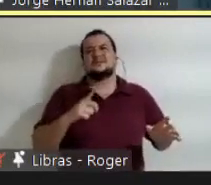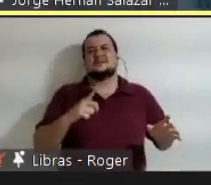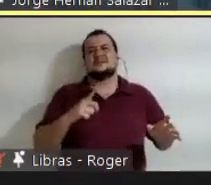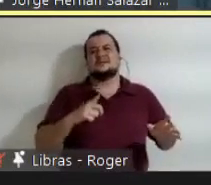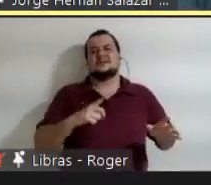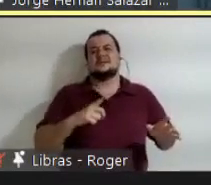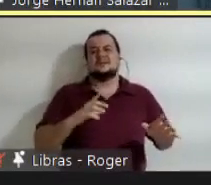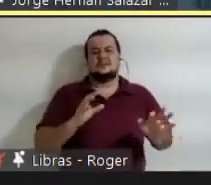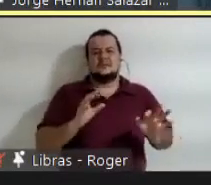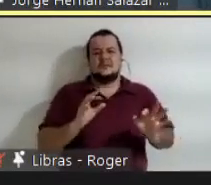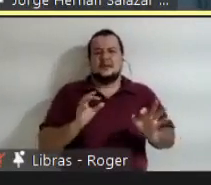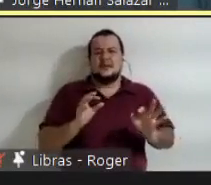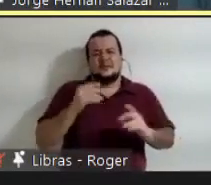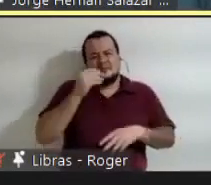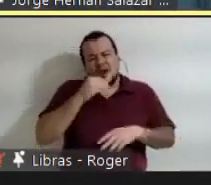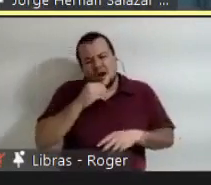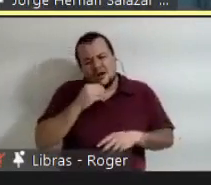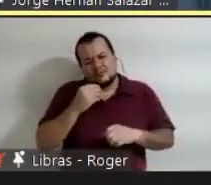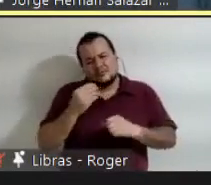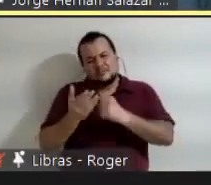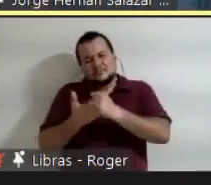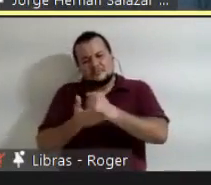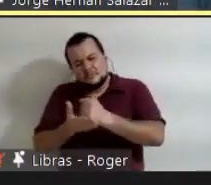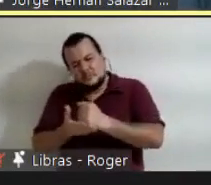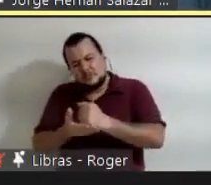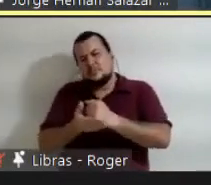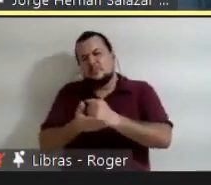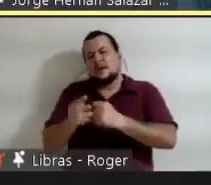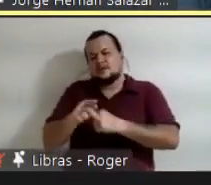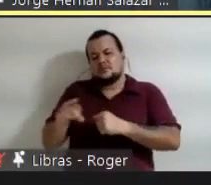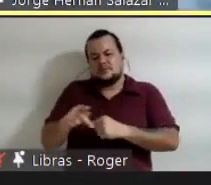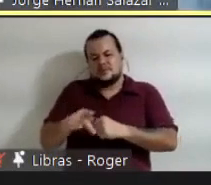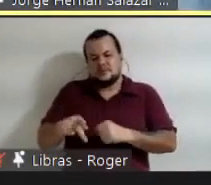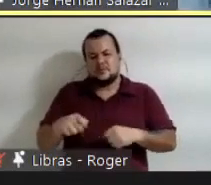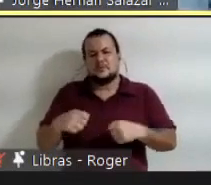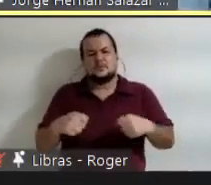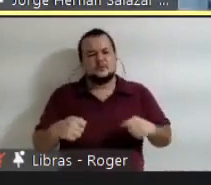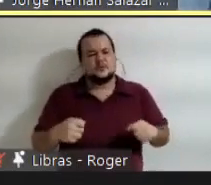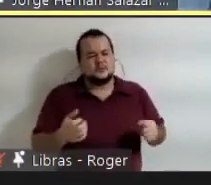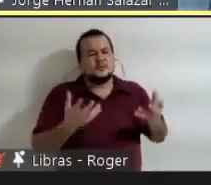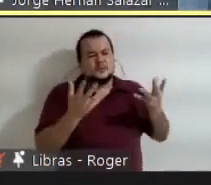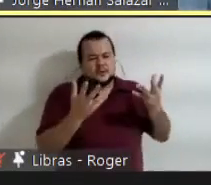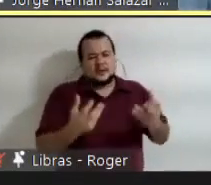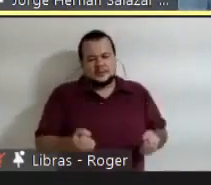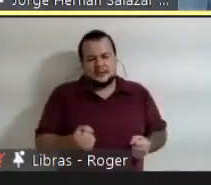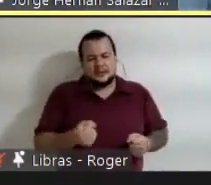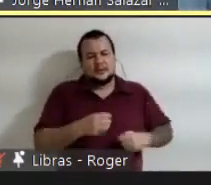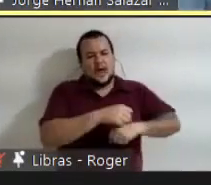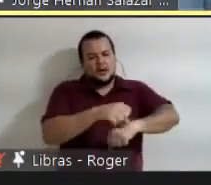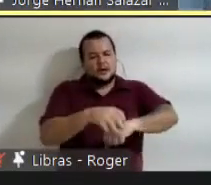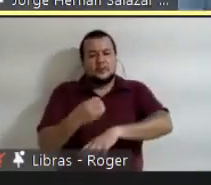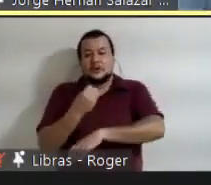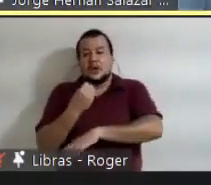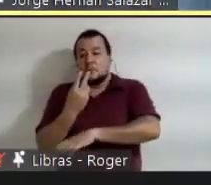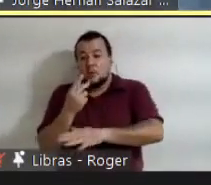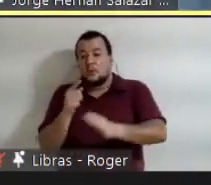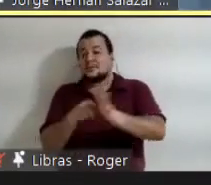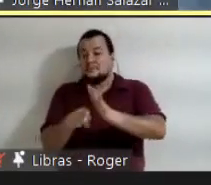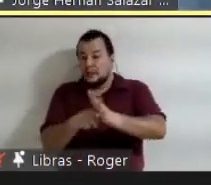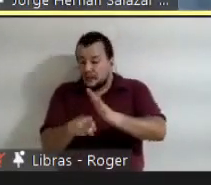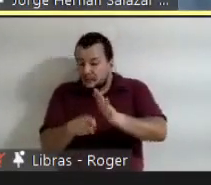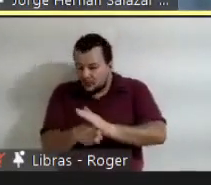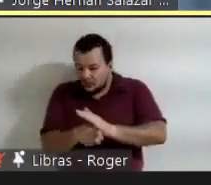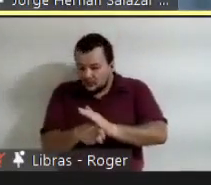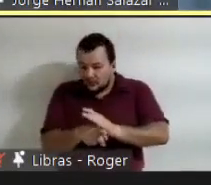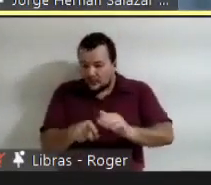compartil boas perguntas em vez de dedicarnos a atesorar boas respostas pero suena muito raro